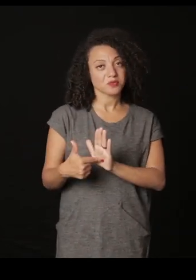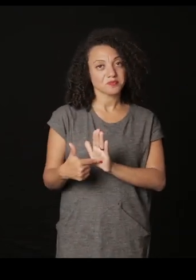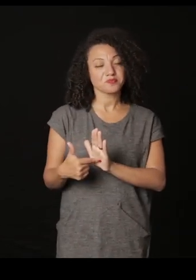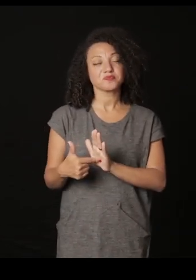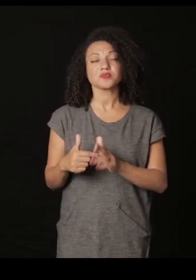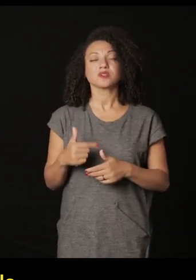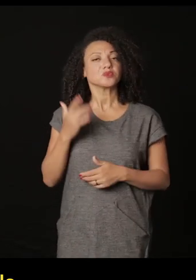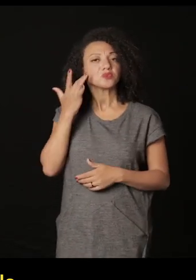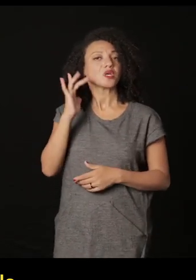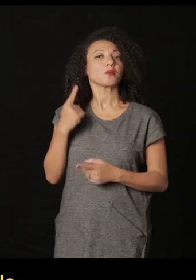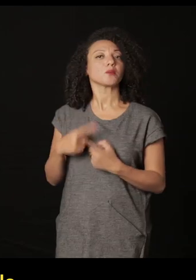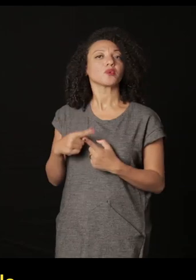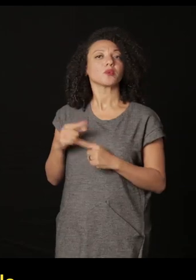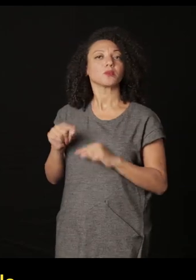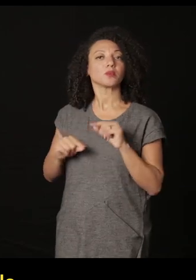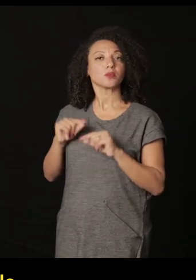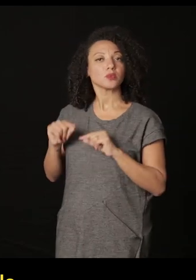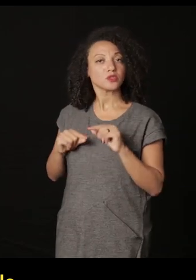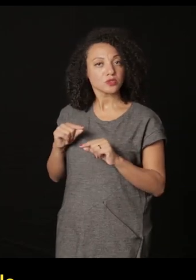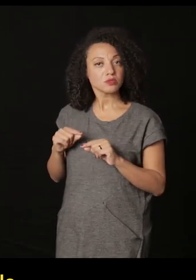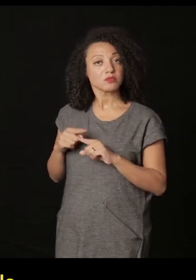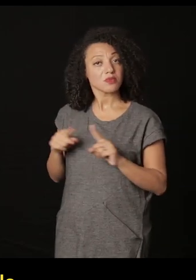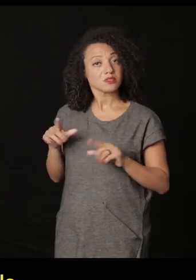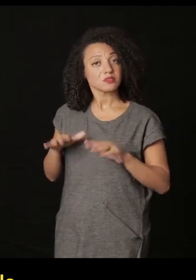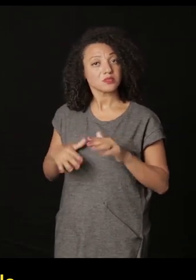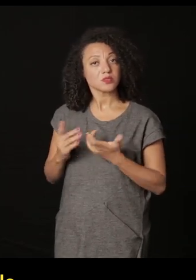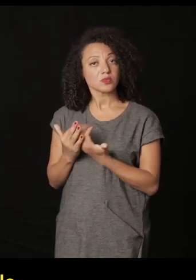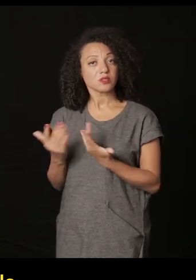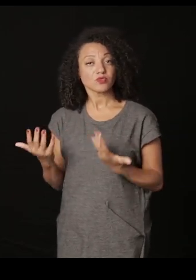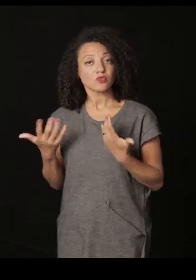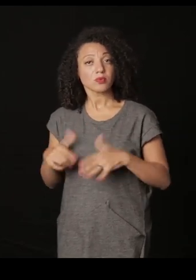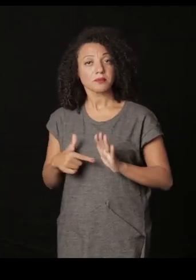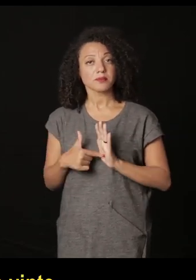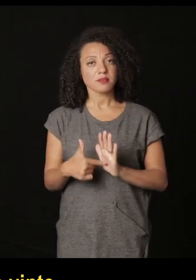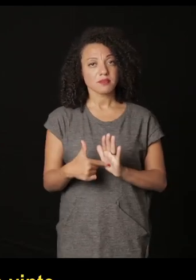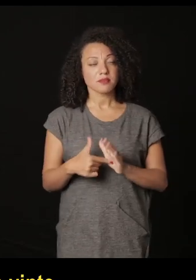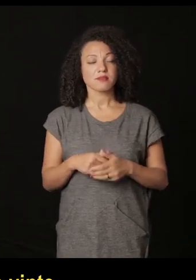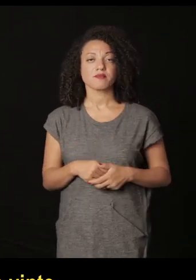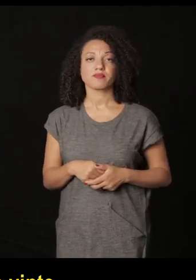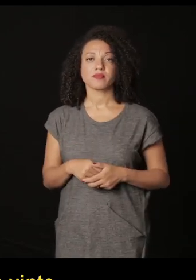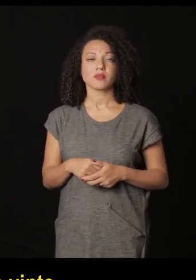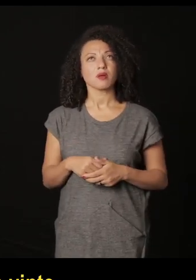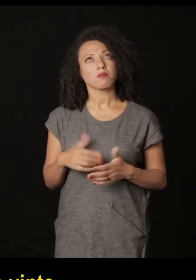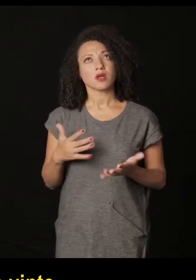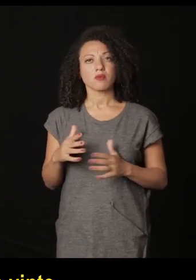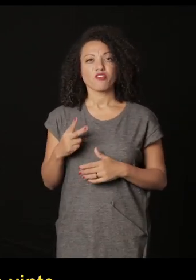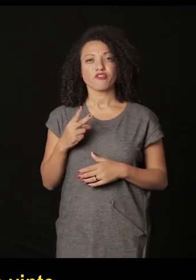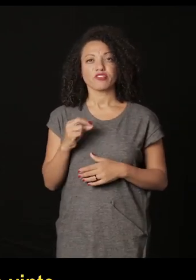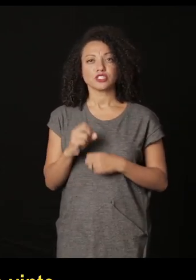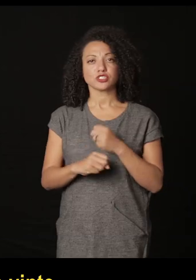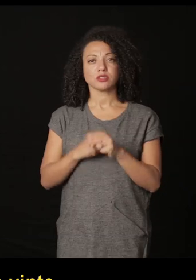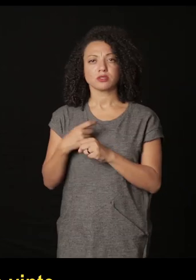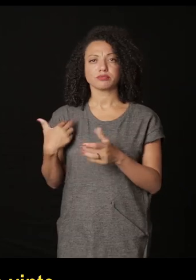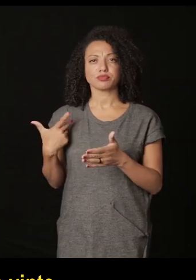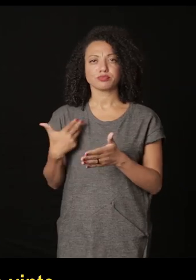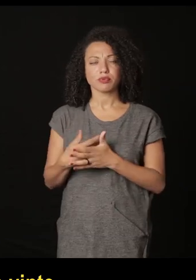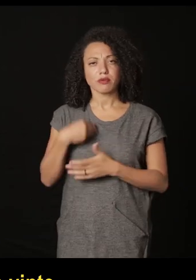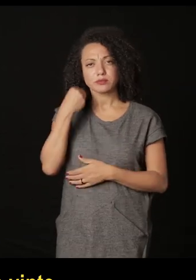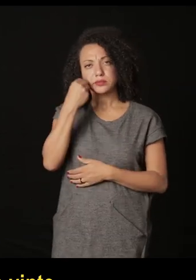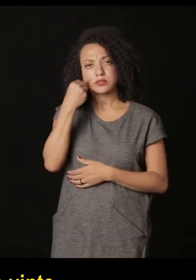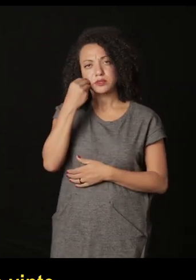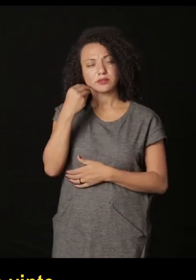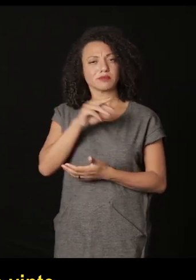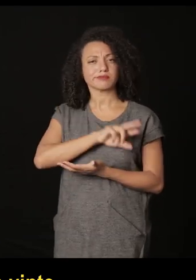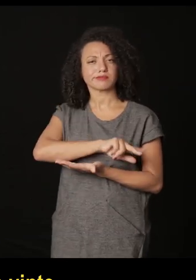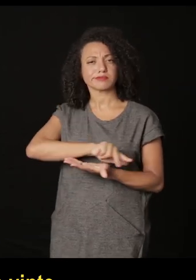não sei pela razão que seja ou pela razão que for então eu ao longo de mais de